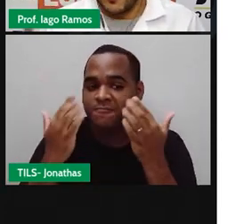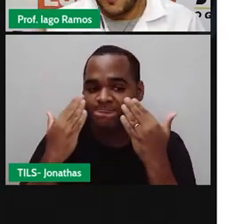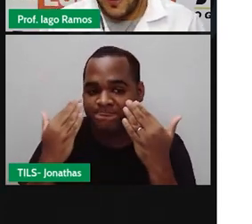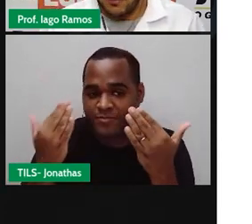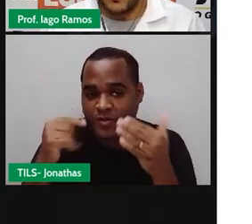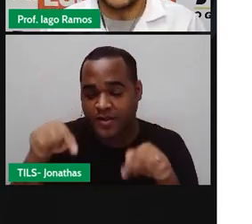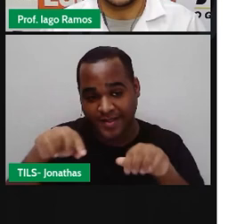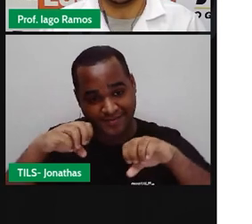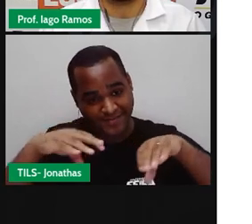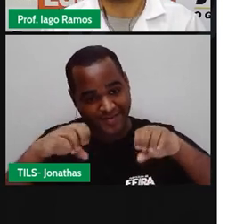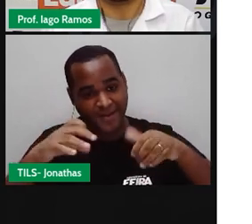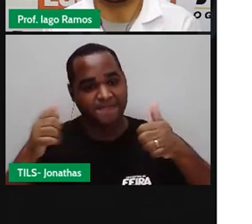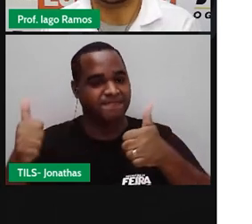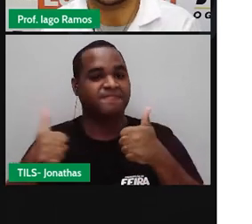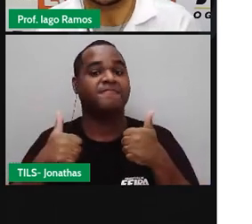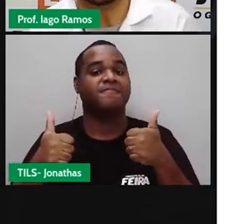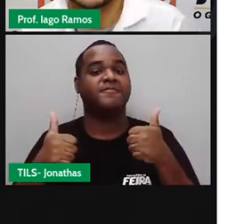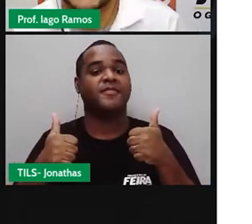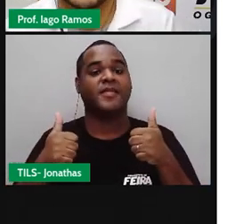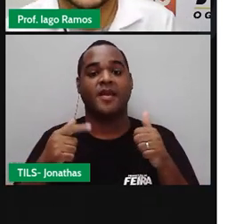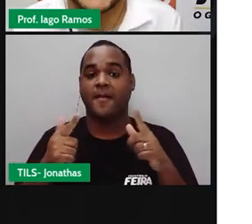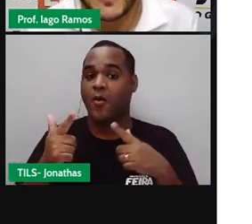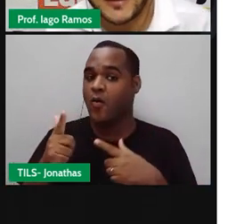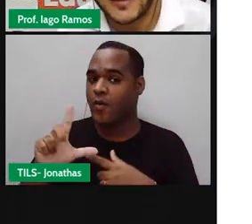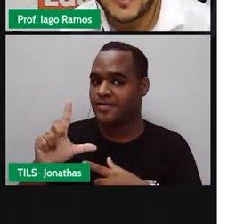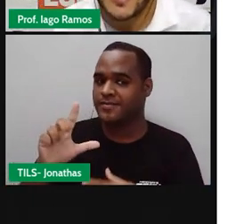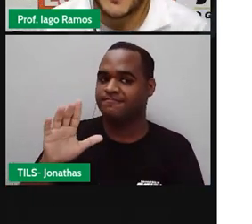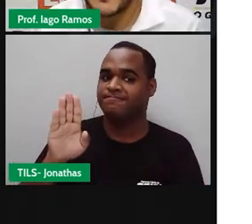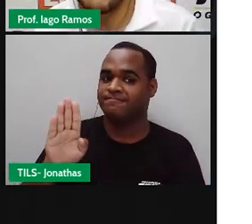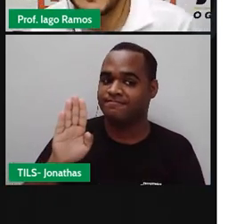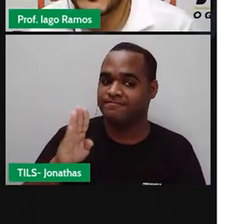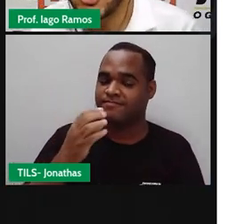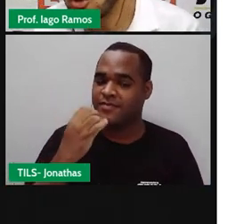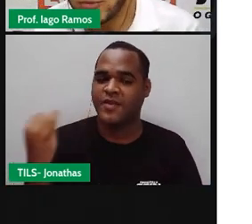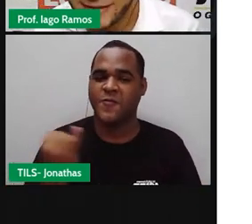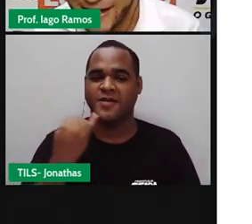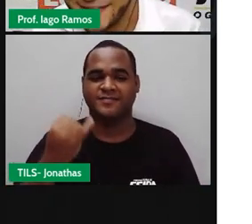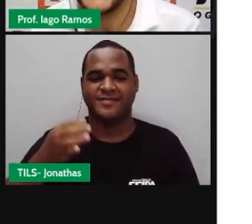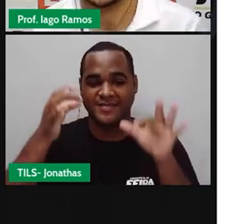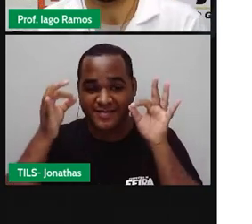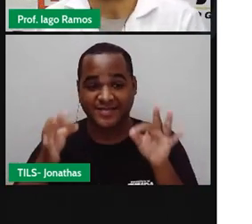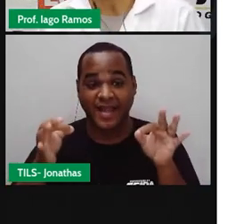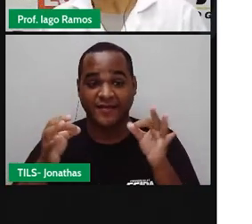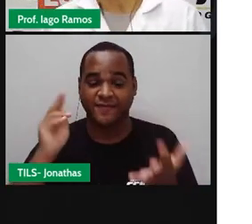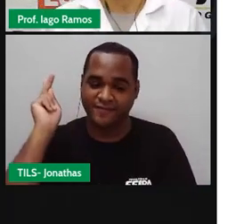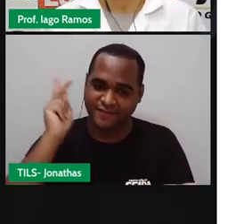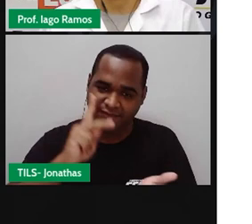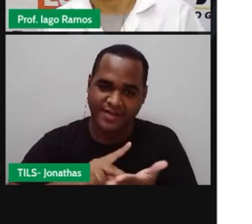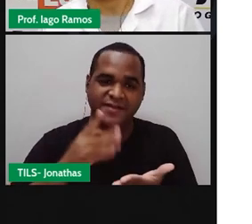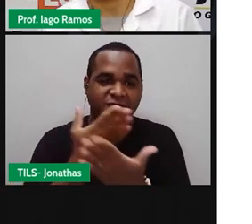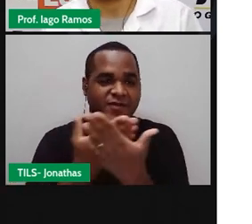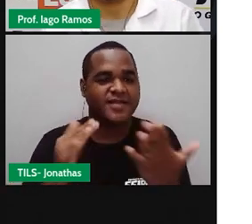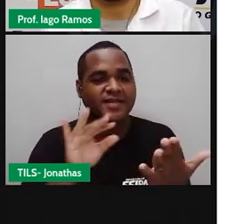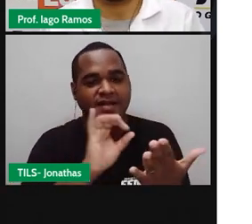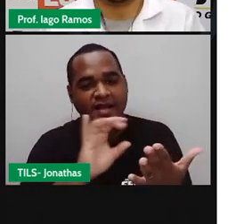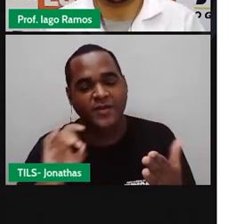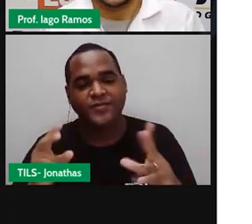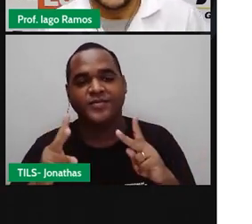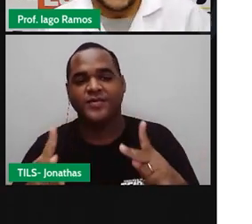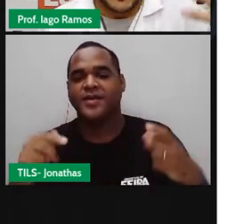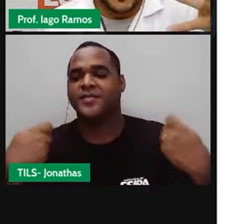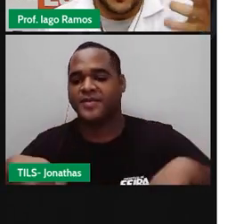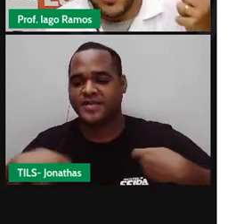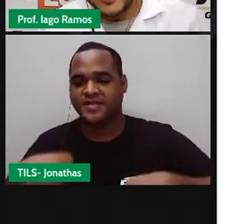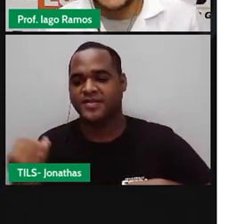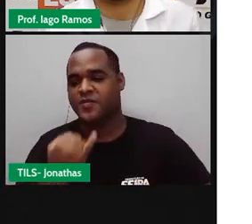nessa aula. Tá bom? Mas eu tenho certeza absoluta que você pode continuar aprendendo